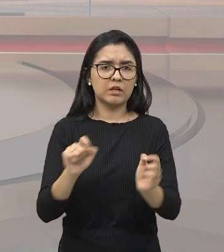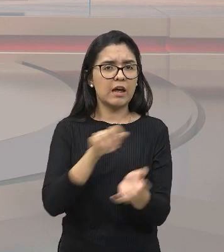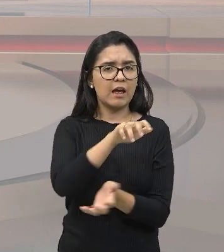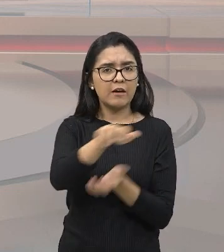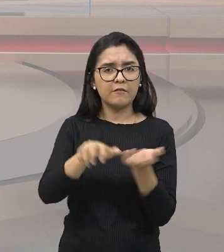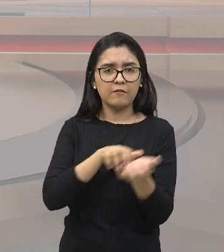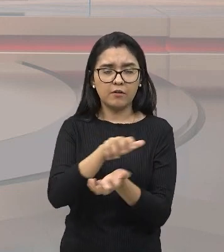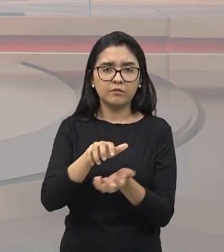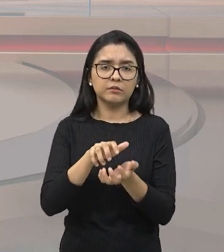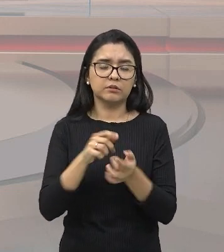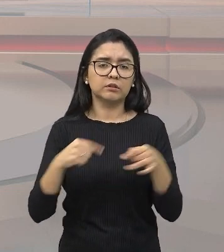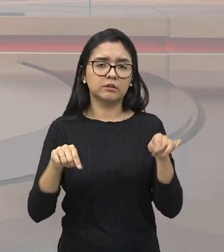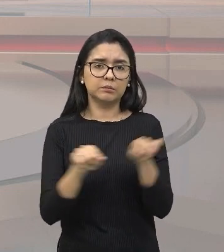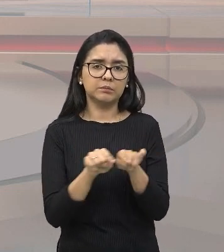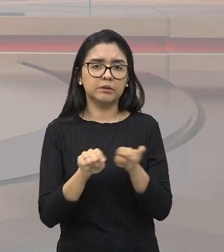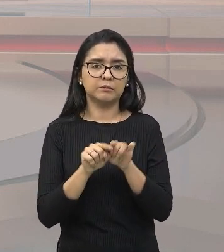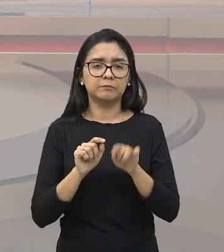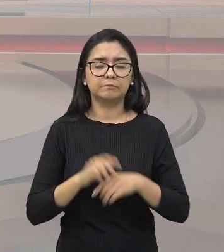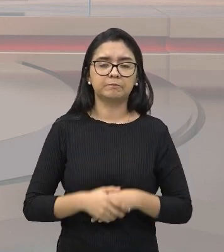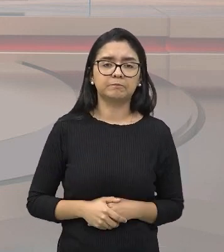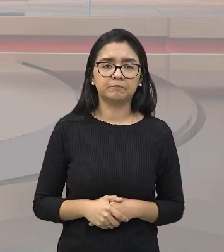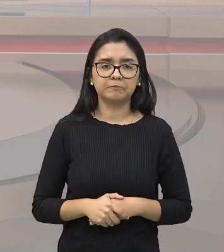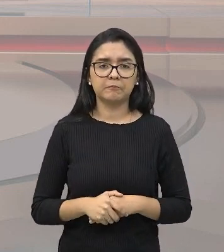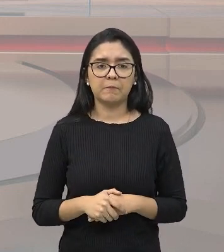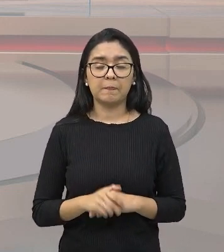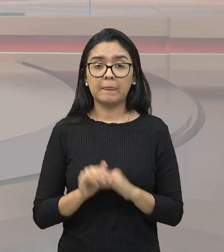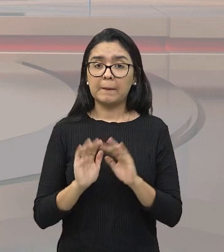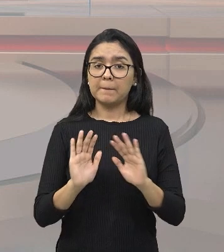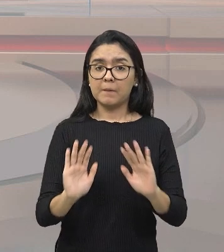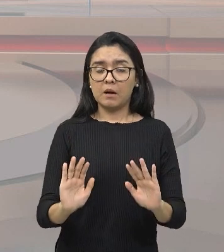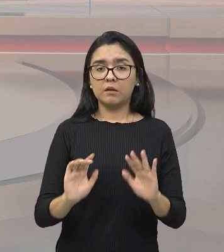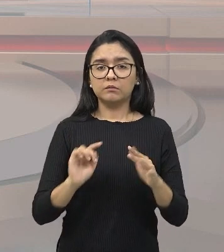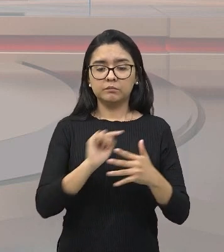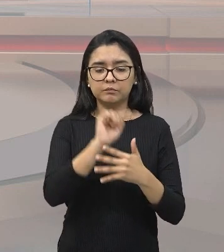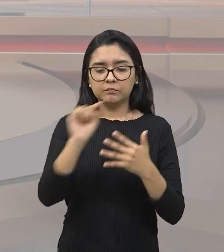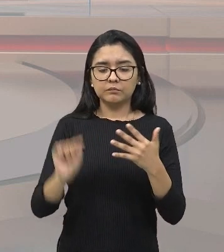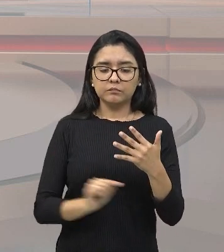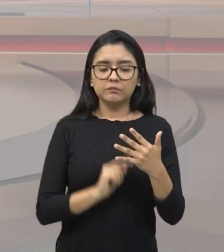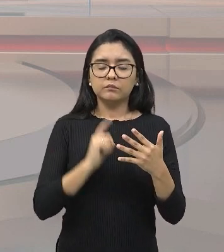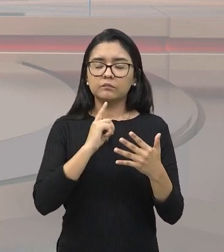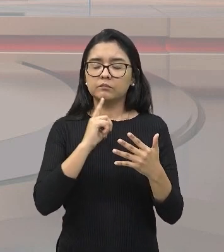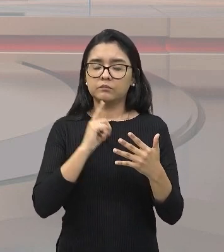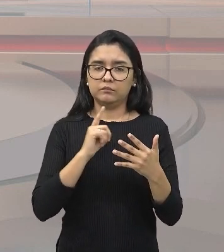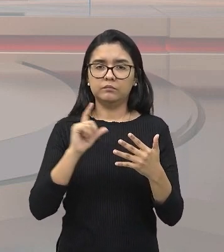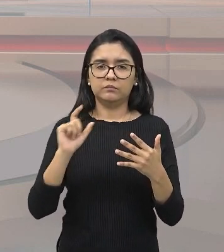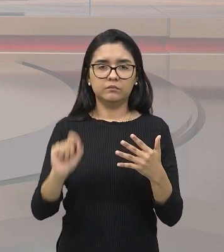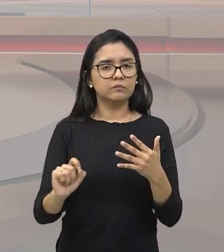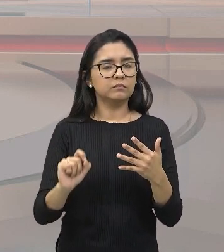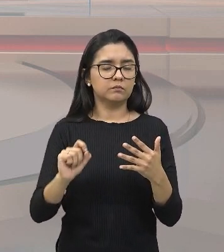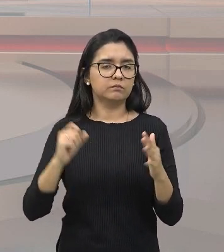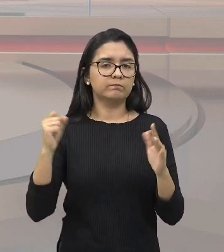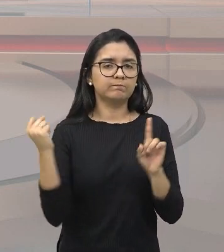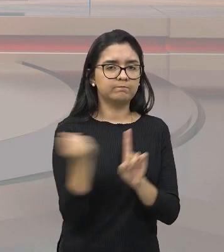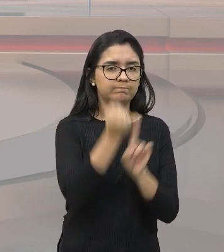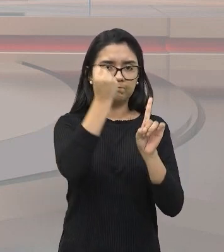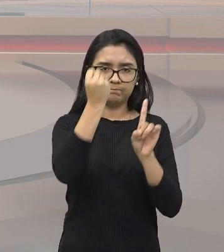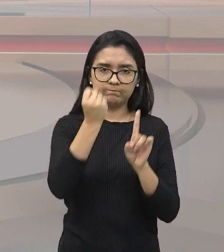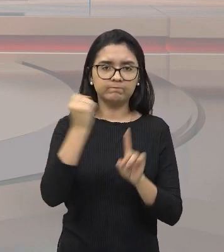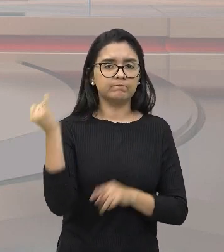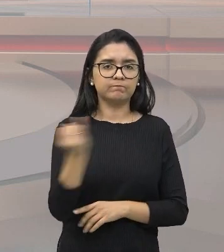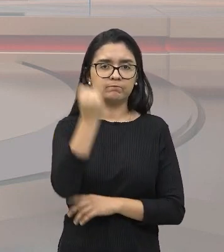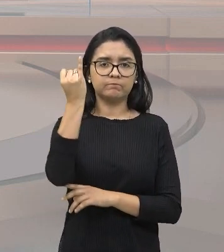da questão colonial. Ok? Mas tudo isso vão ter impactos significativos sobre